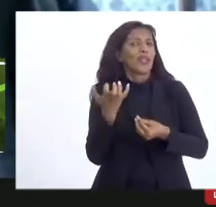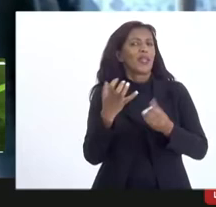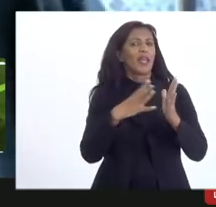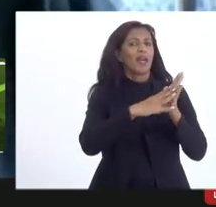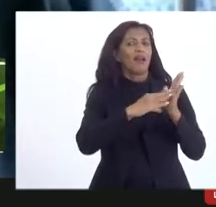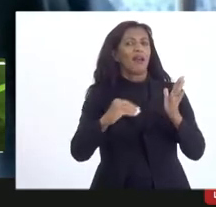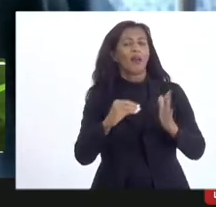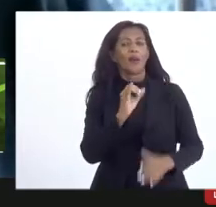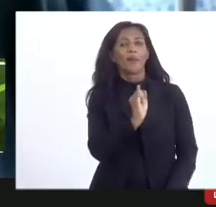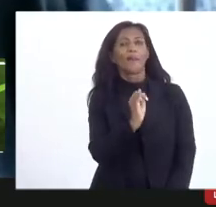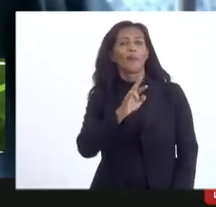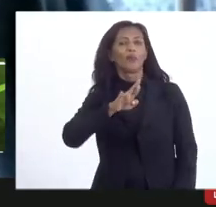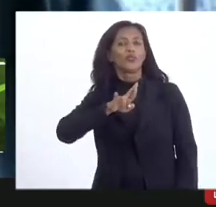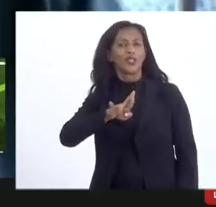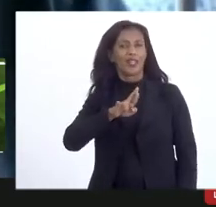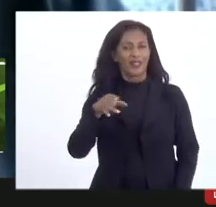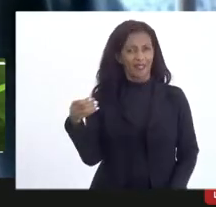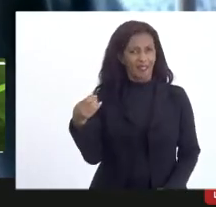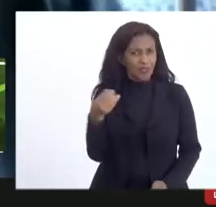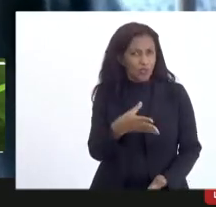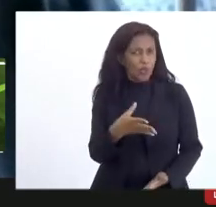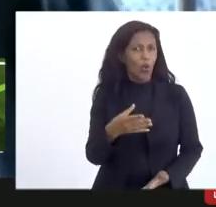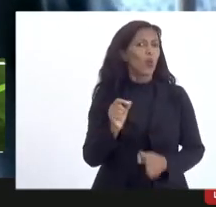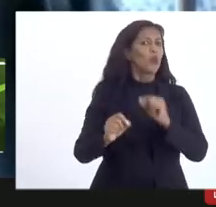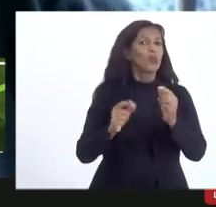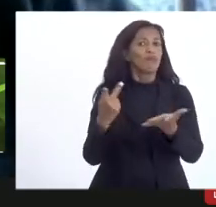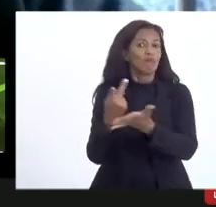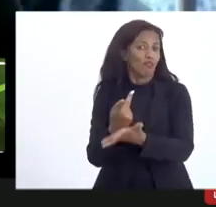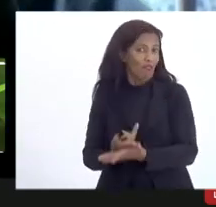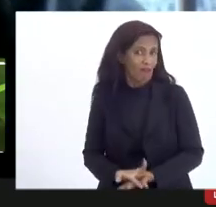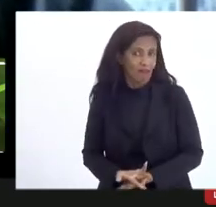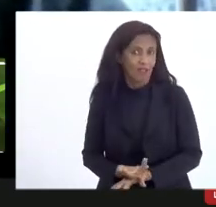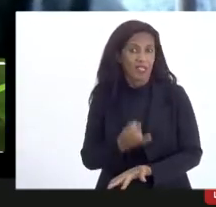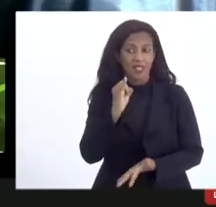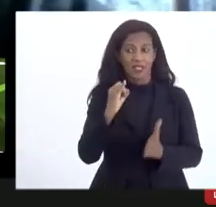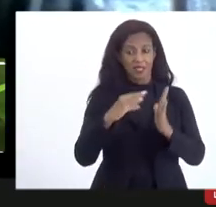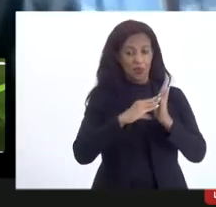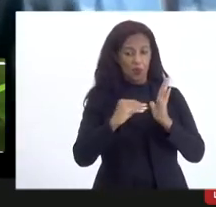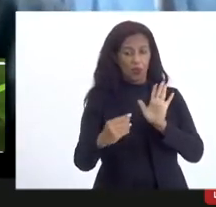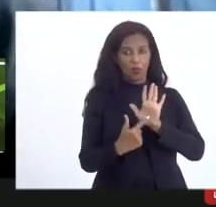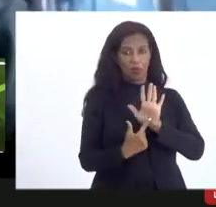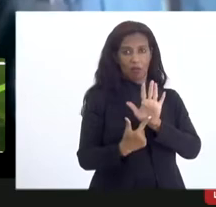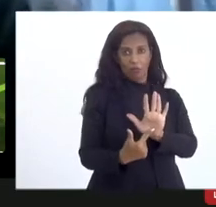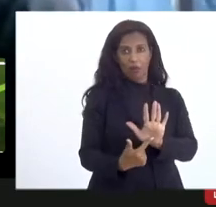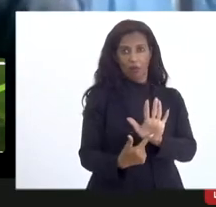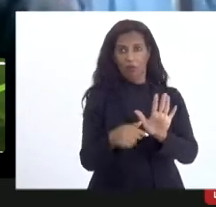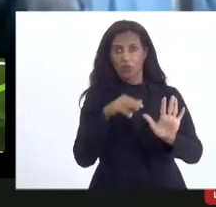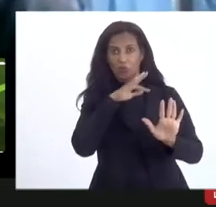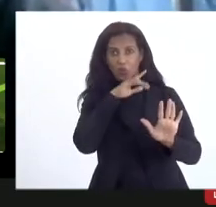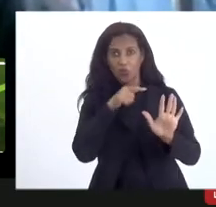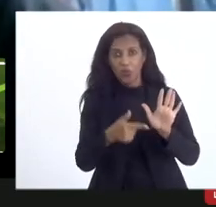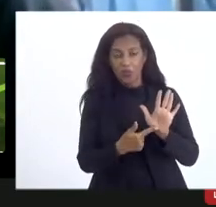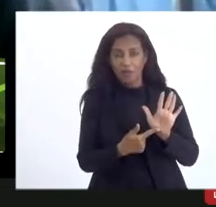Imposto de Renda e da Ancine. O que tem de mal nisso? Se esse modelo de amostragem fosse ruim,